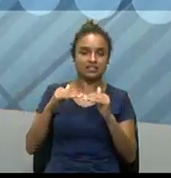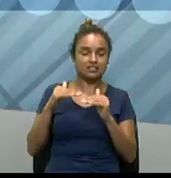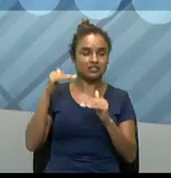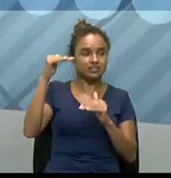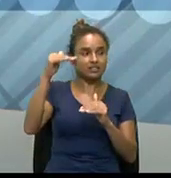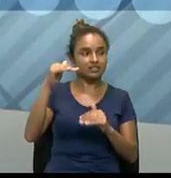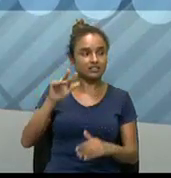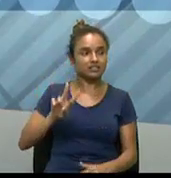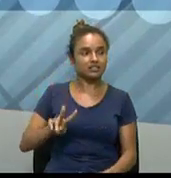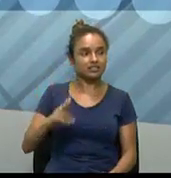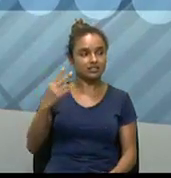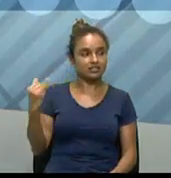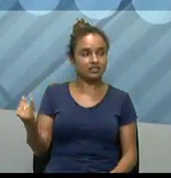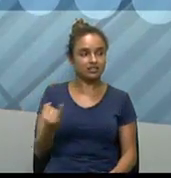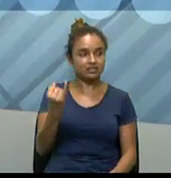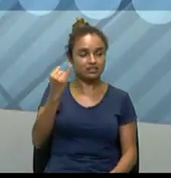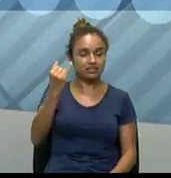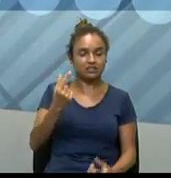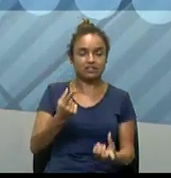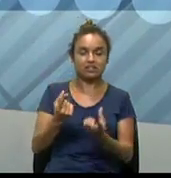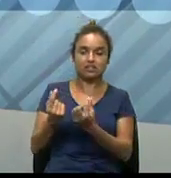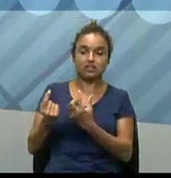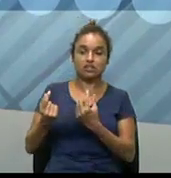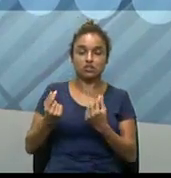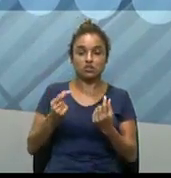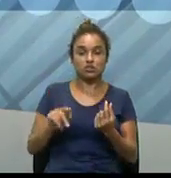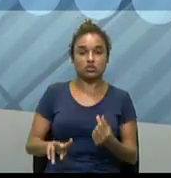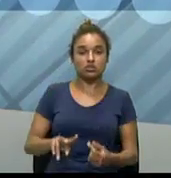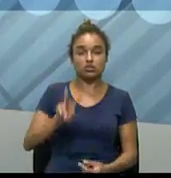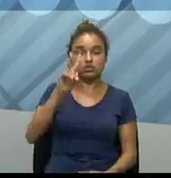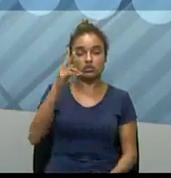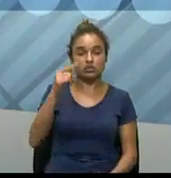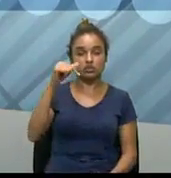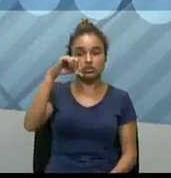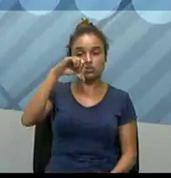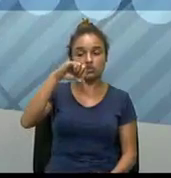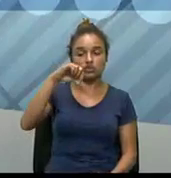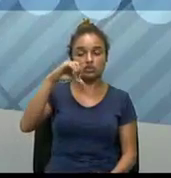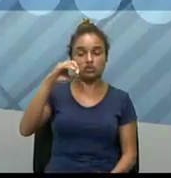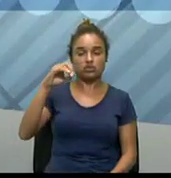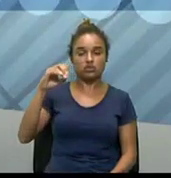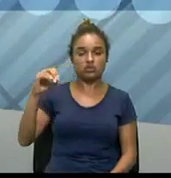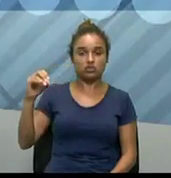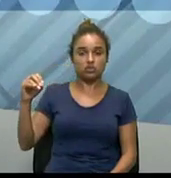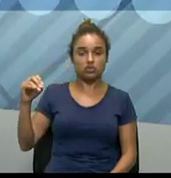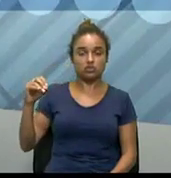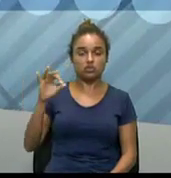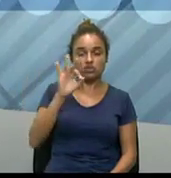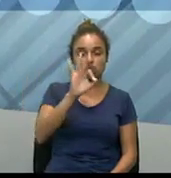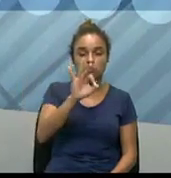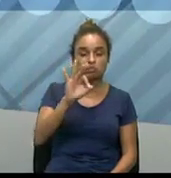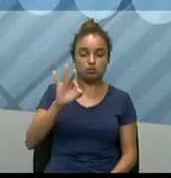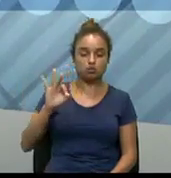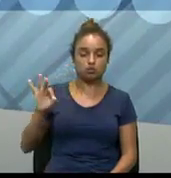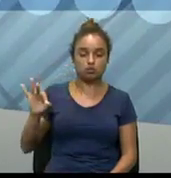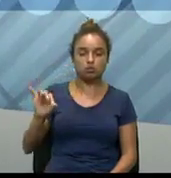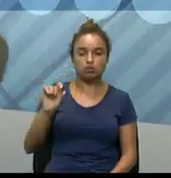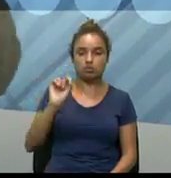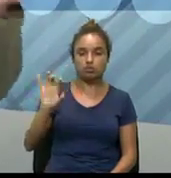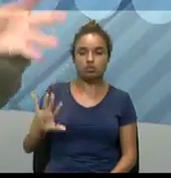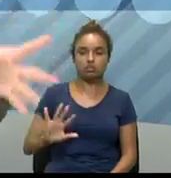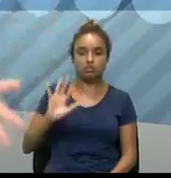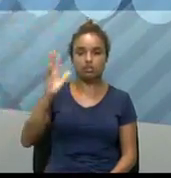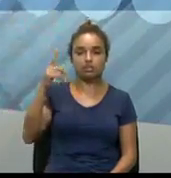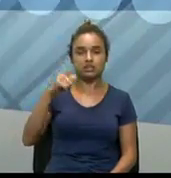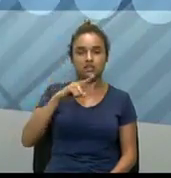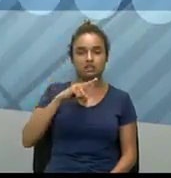valorização. Para vocês terem uma ideia, valorização de 900%. E aí, foi aquela